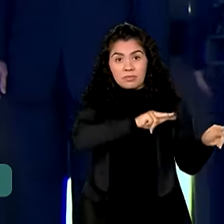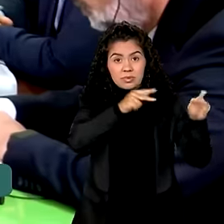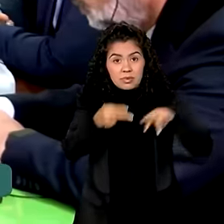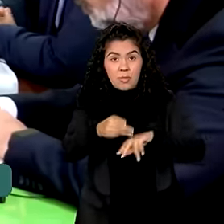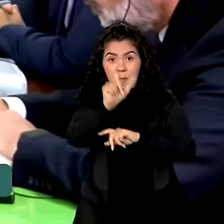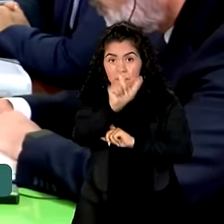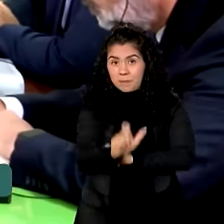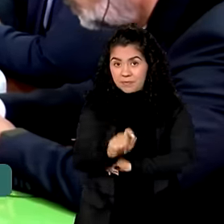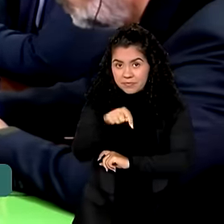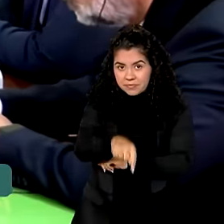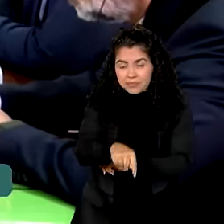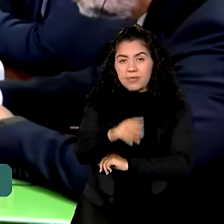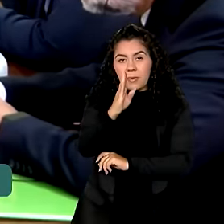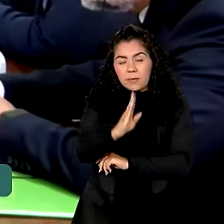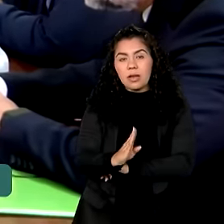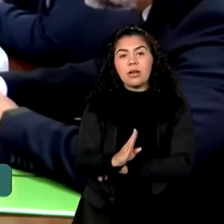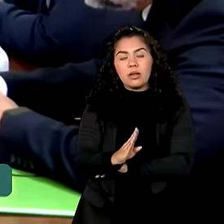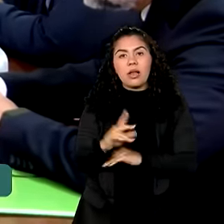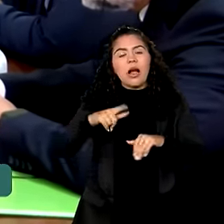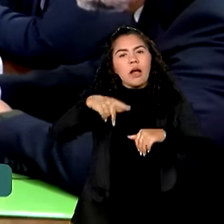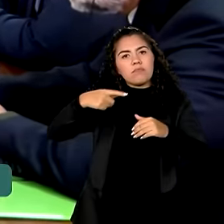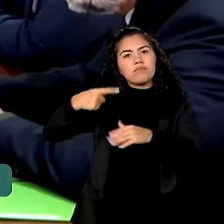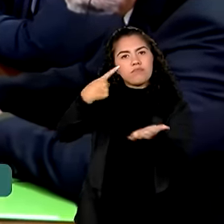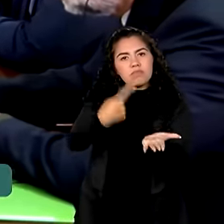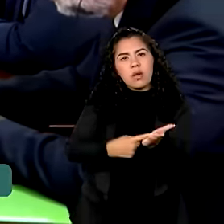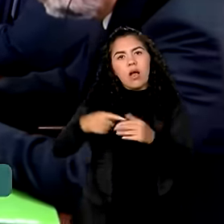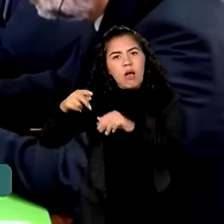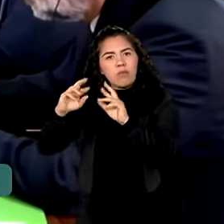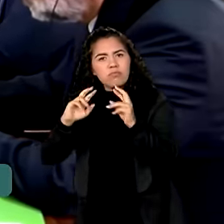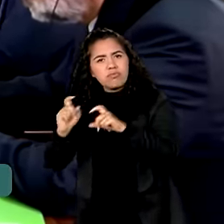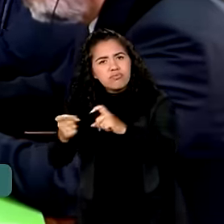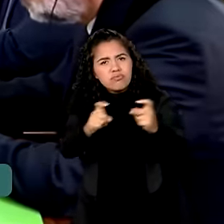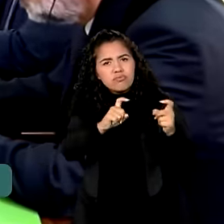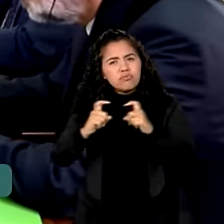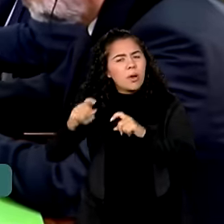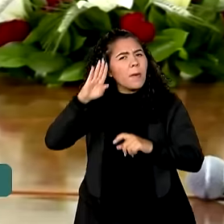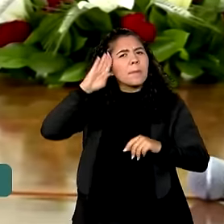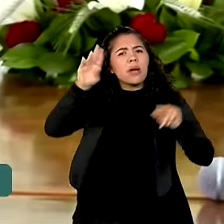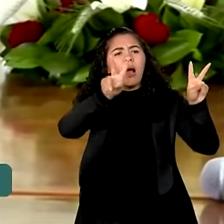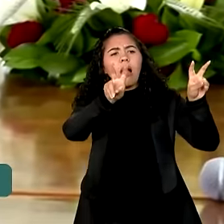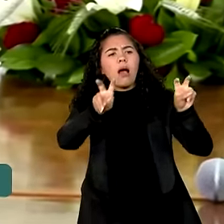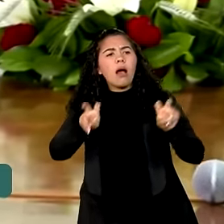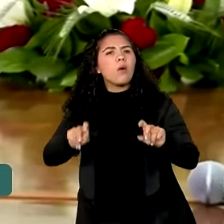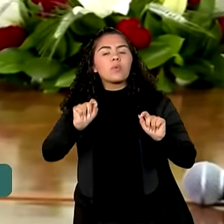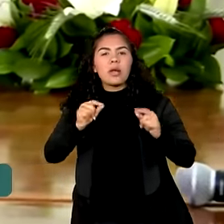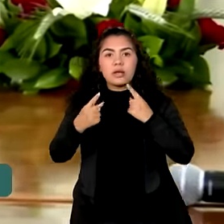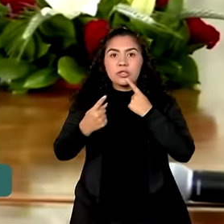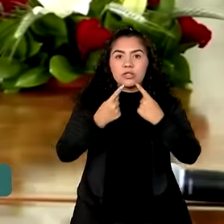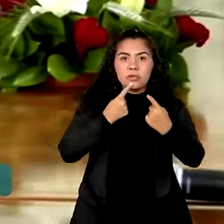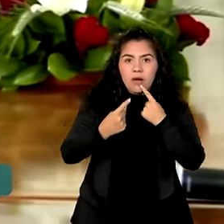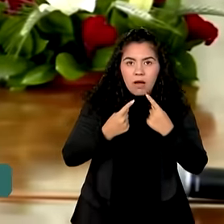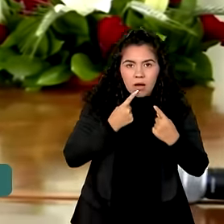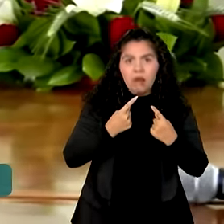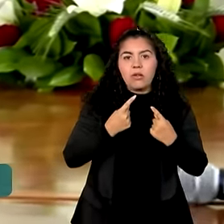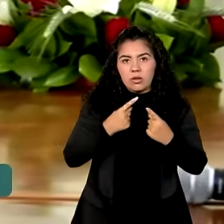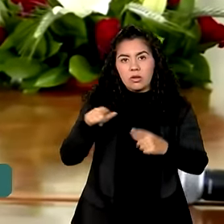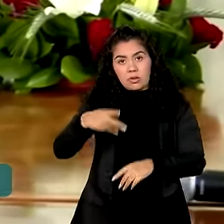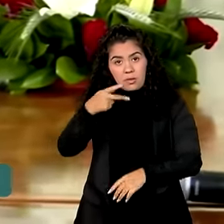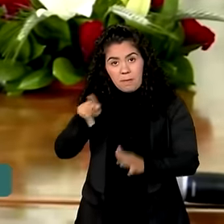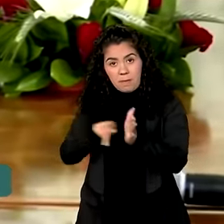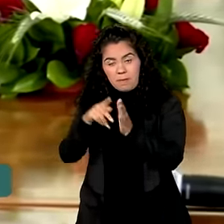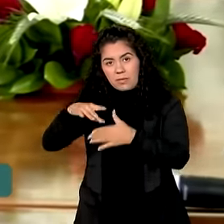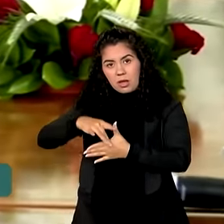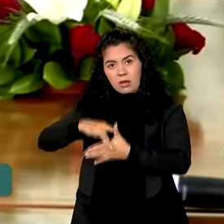Brasil. Na reunião bilateral com o presidente Lula, os principais assuntos foram o diálogo entre a presidência brasileira do